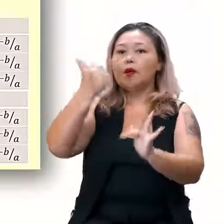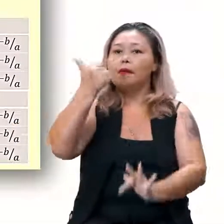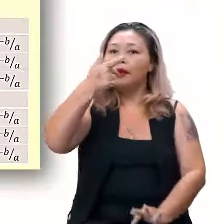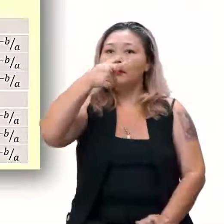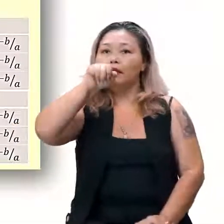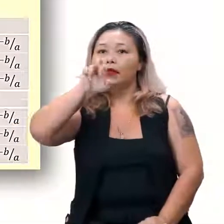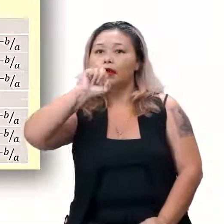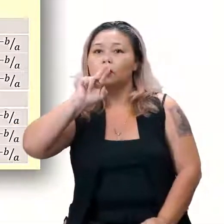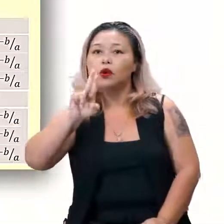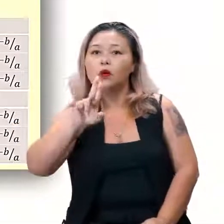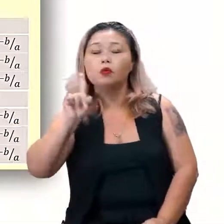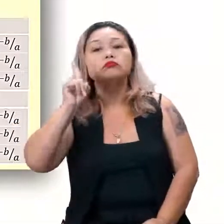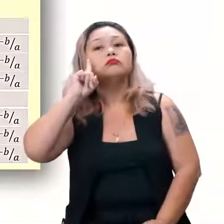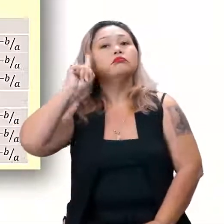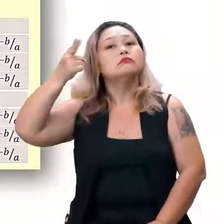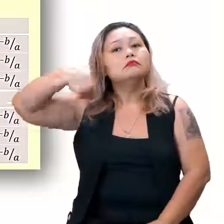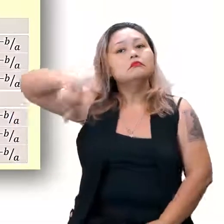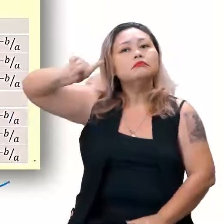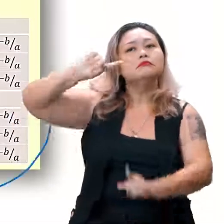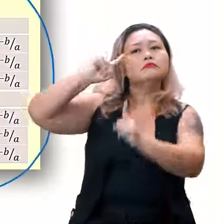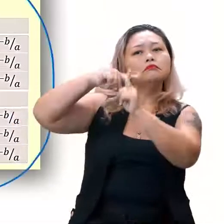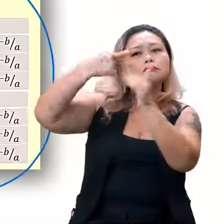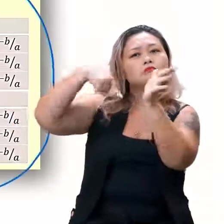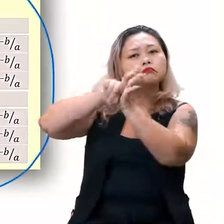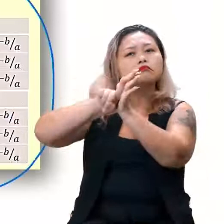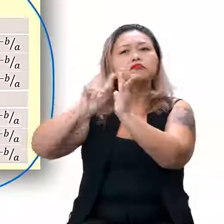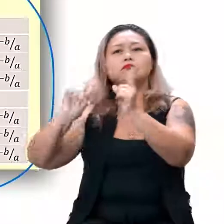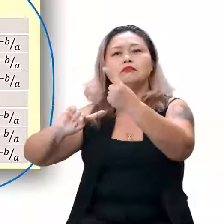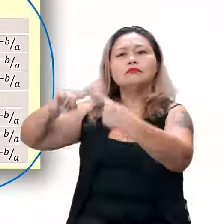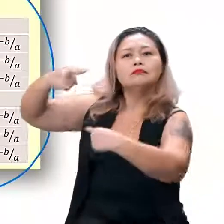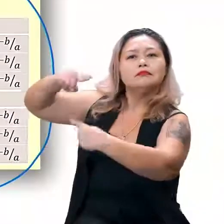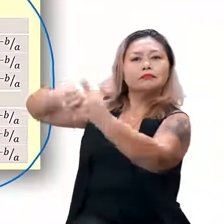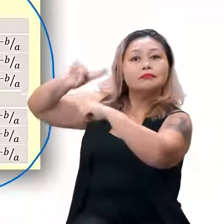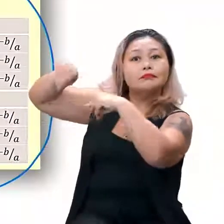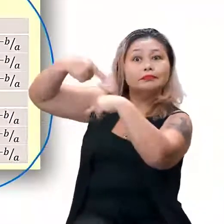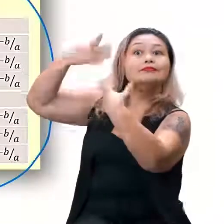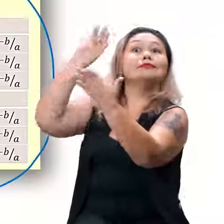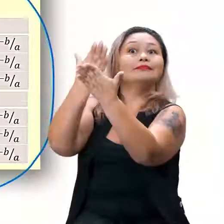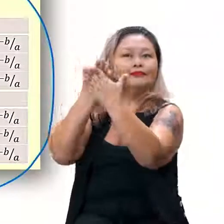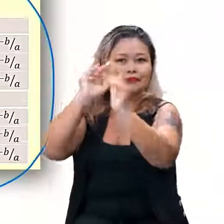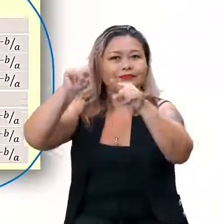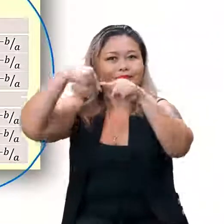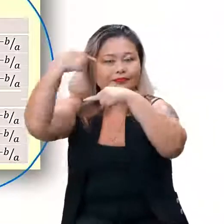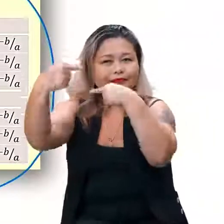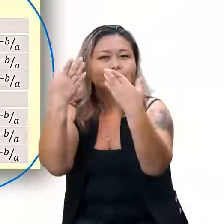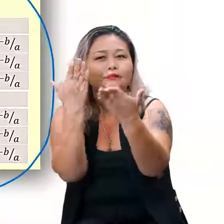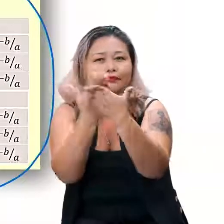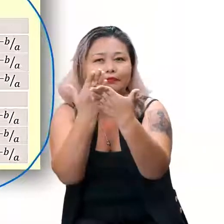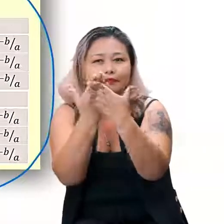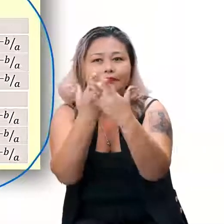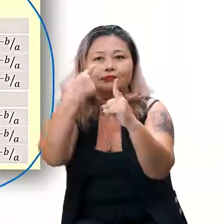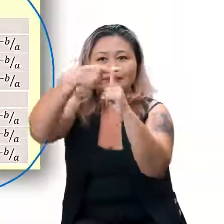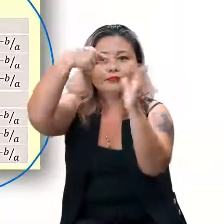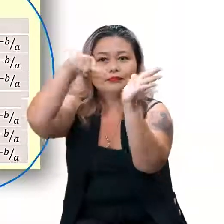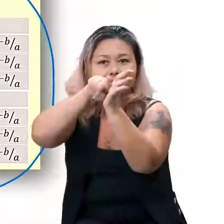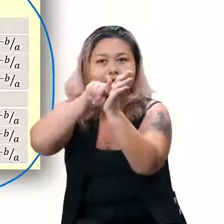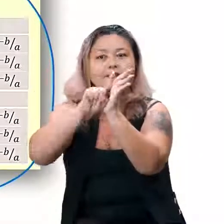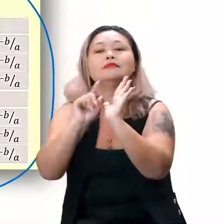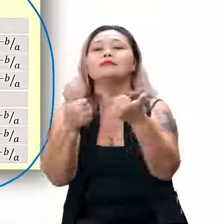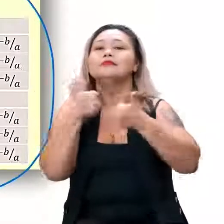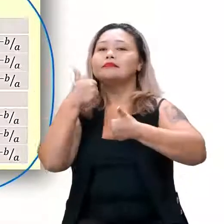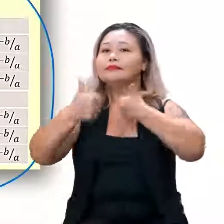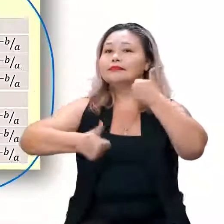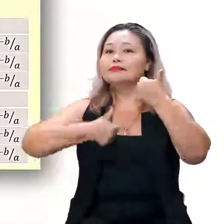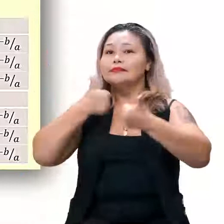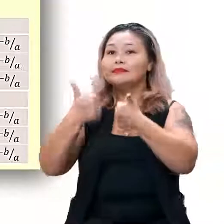Essa parte aqui de sinais da função, nós vamos estudar na próxima aula. O estudo do sinal, tá certo? Beleza. Olha